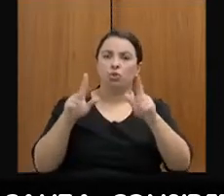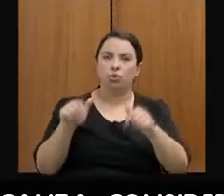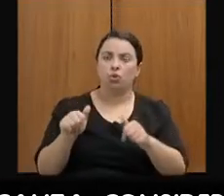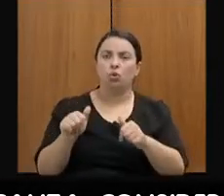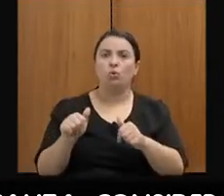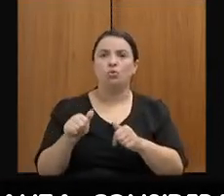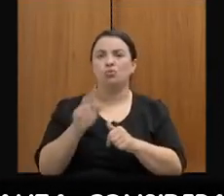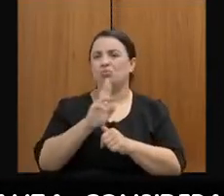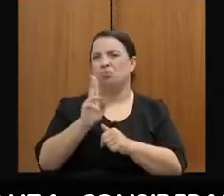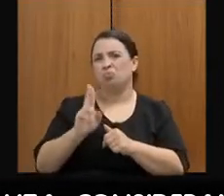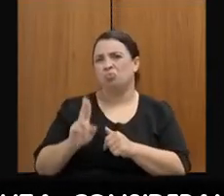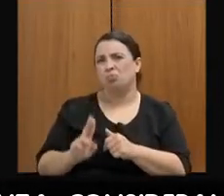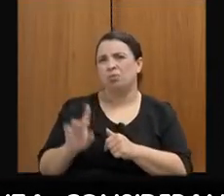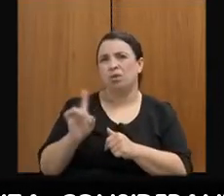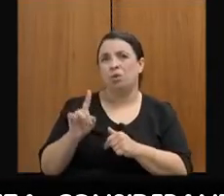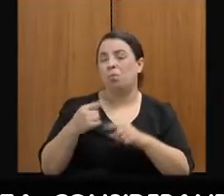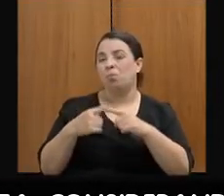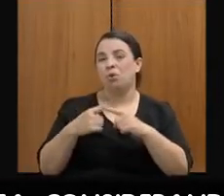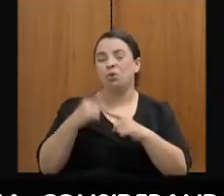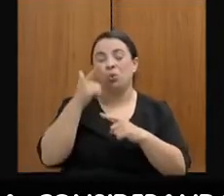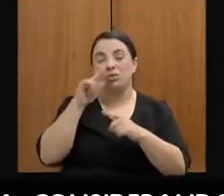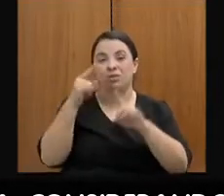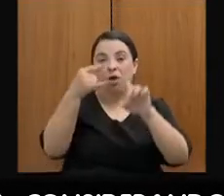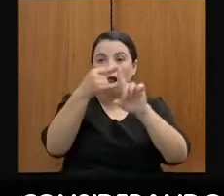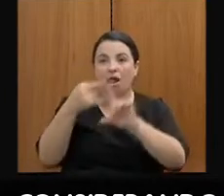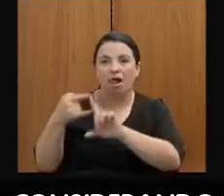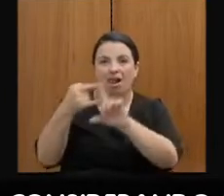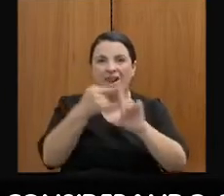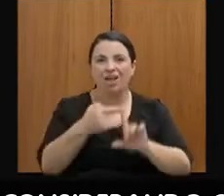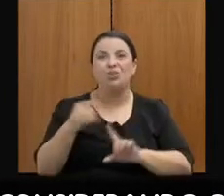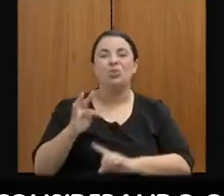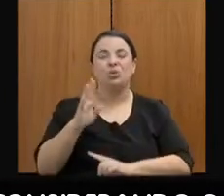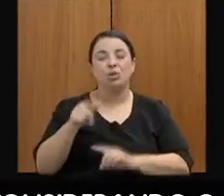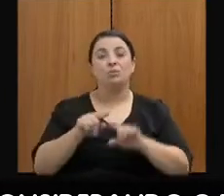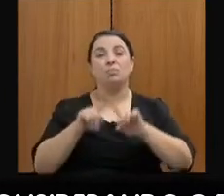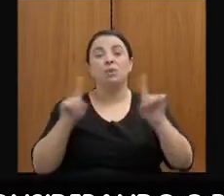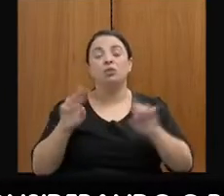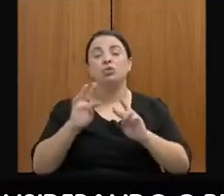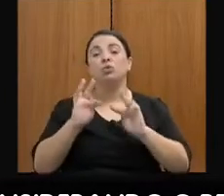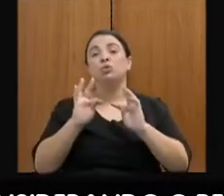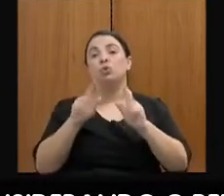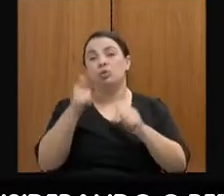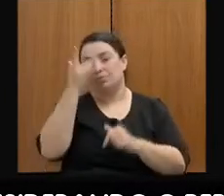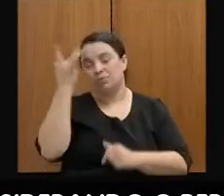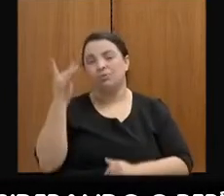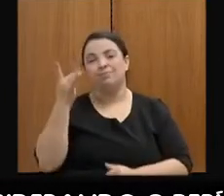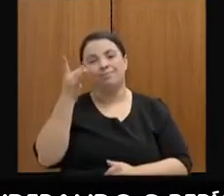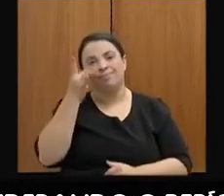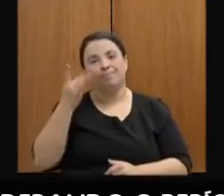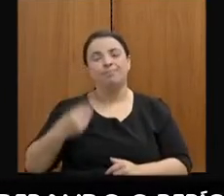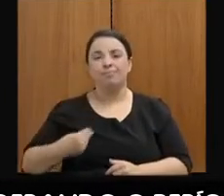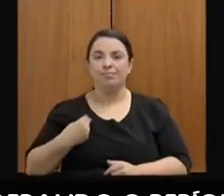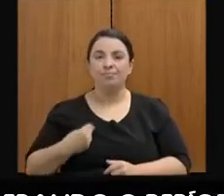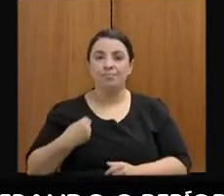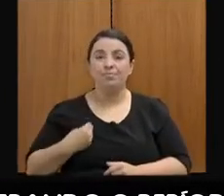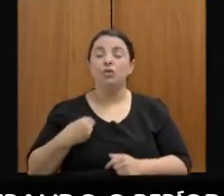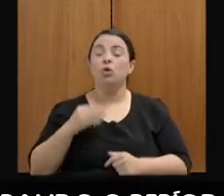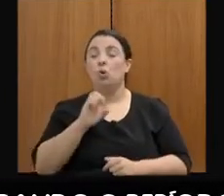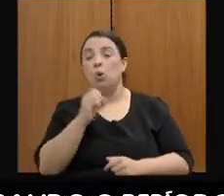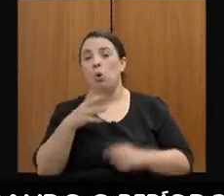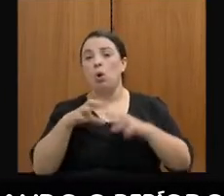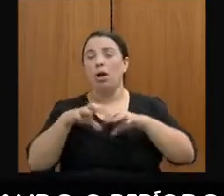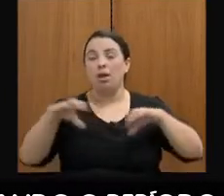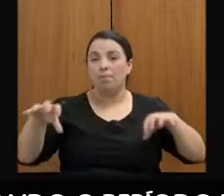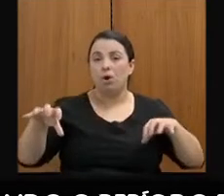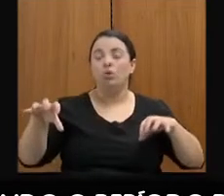citar nominalmente, porque eu não consigo ver todos que estão participando, mas todos que estão presencialmente e de forma remota